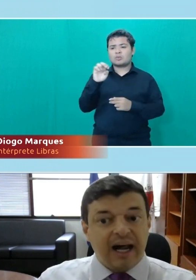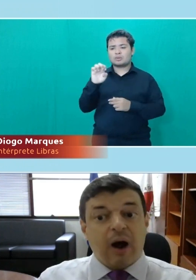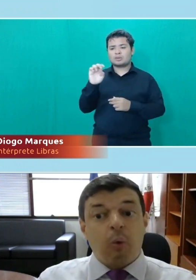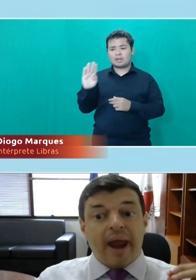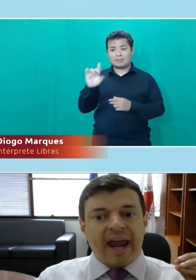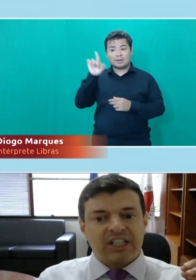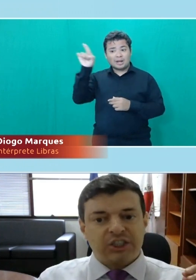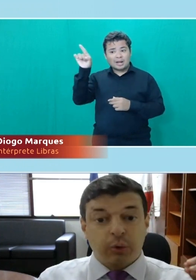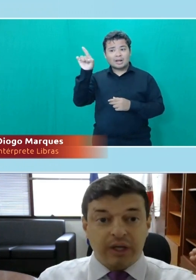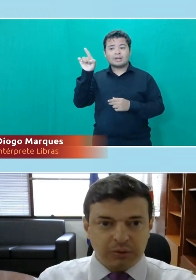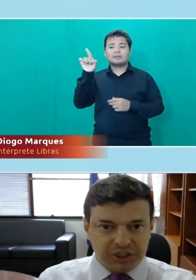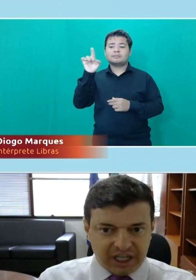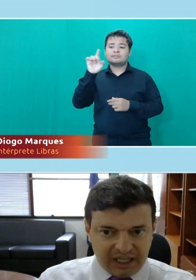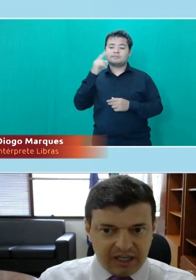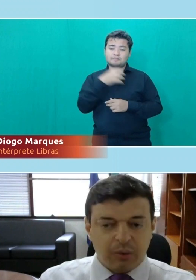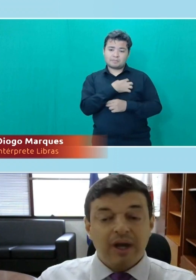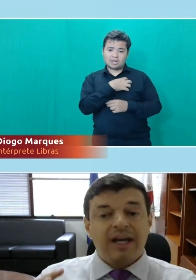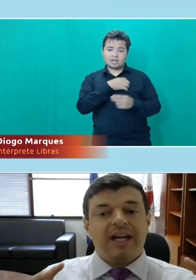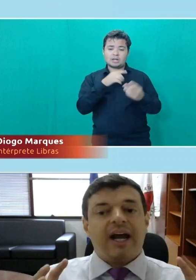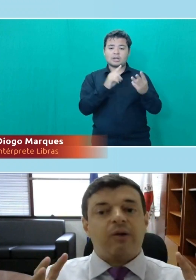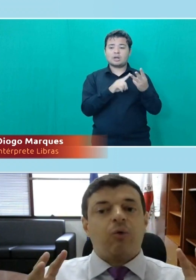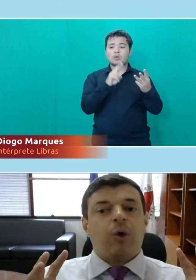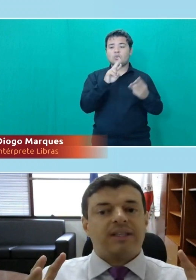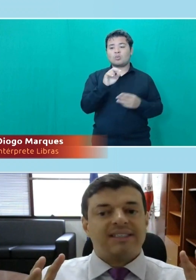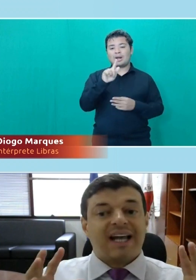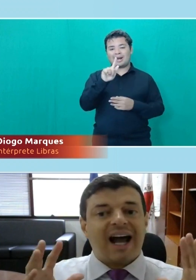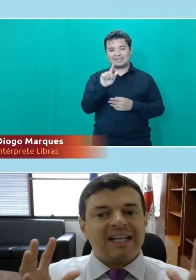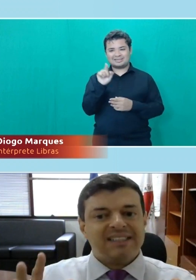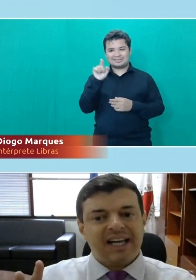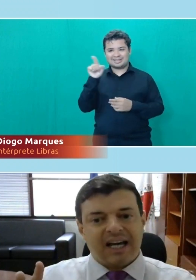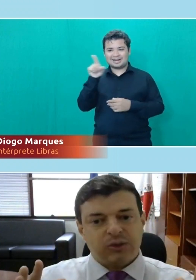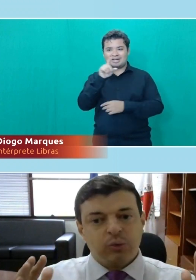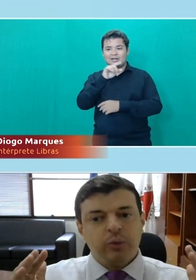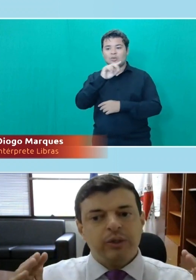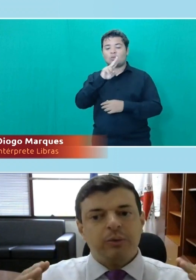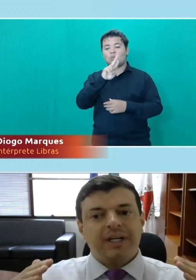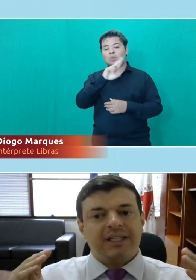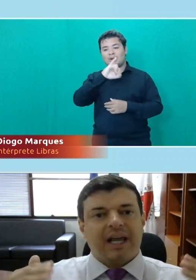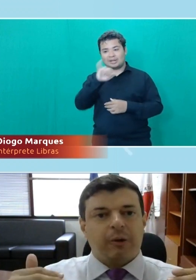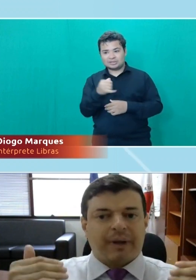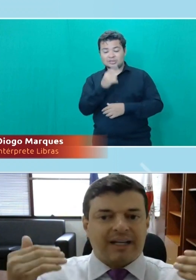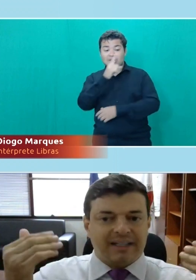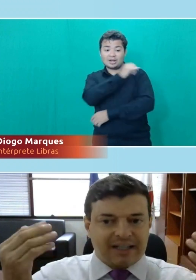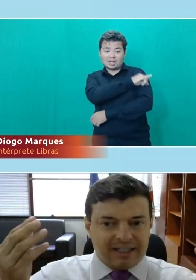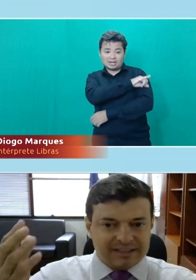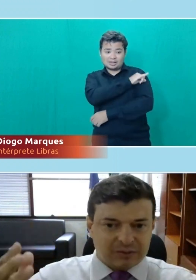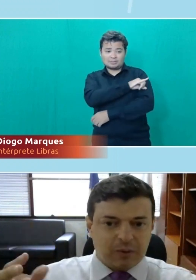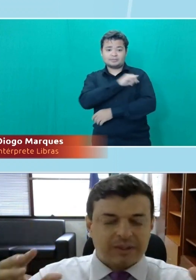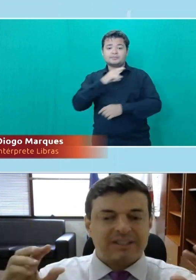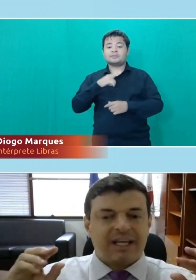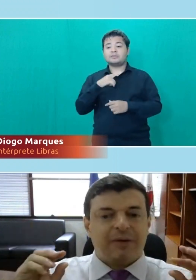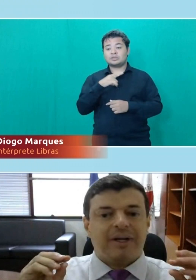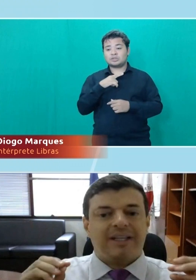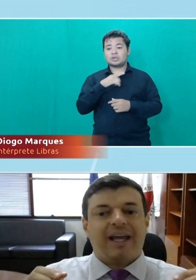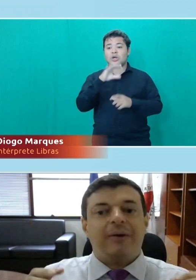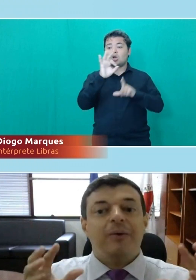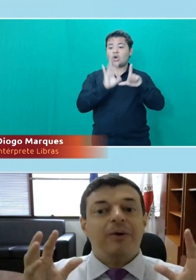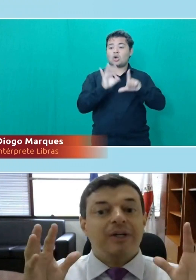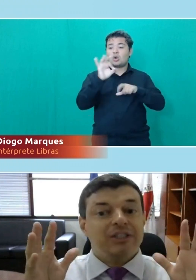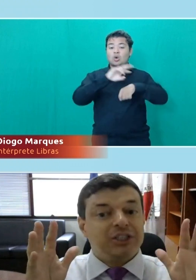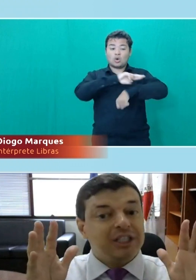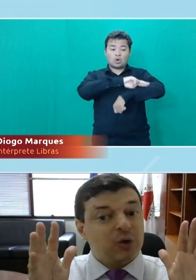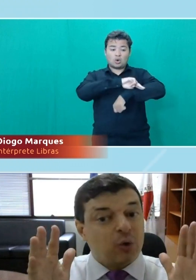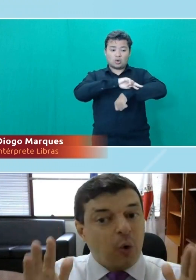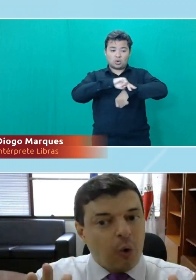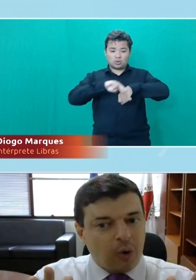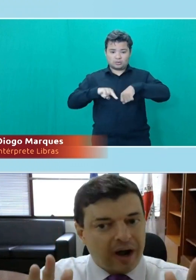Bahia, a UERJ no Rio de Janeiro, criaram cotas raciais. O único critério para adentrar nessas cotas era o critério